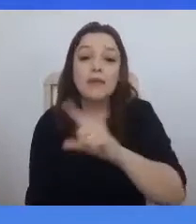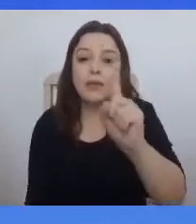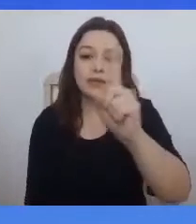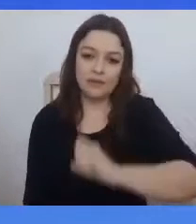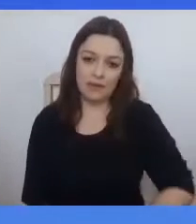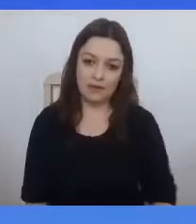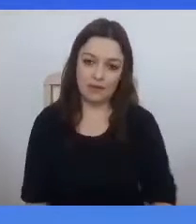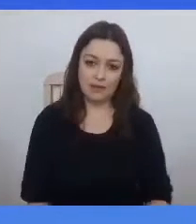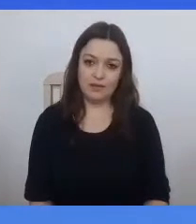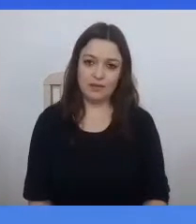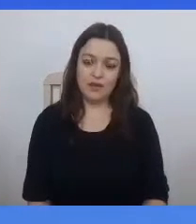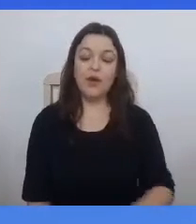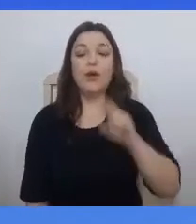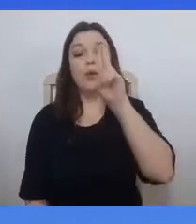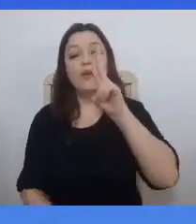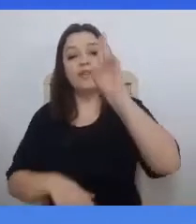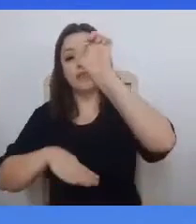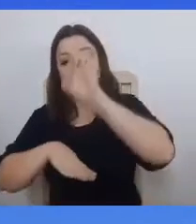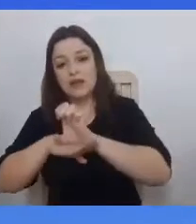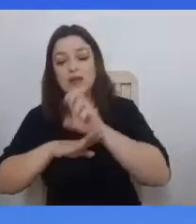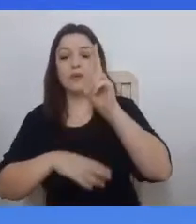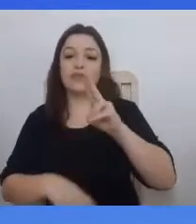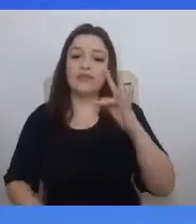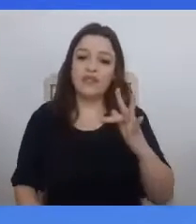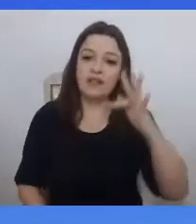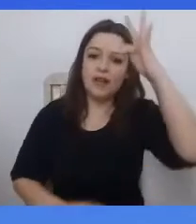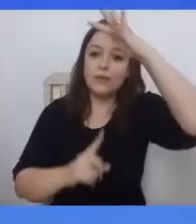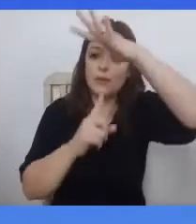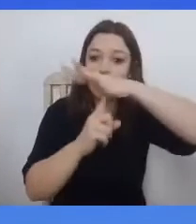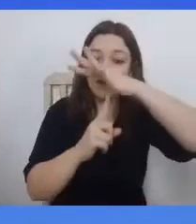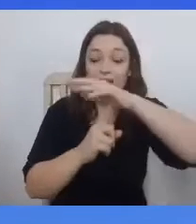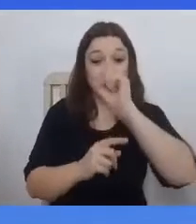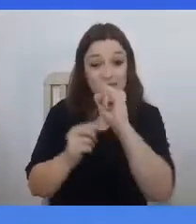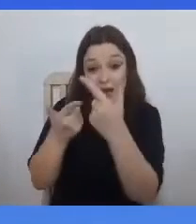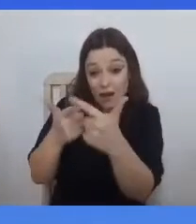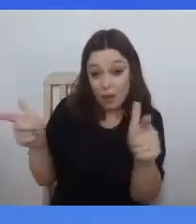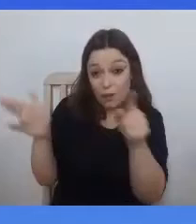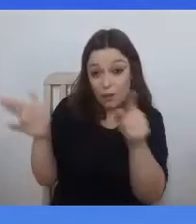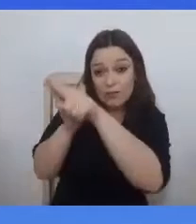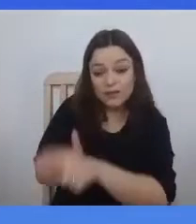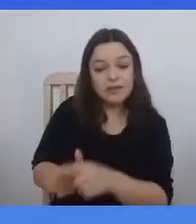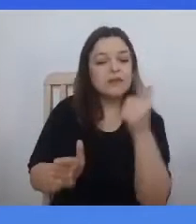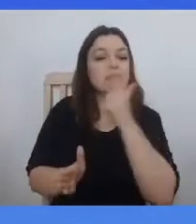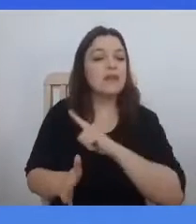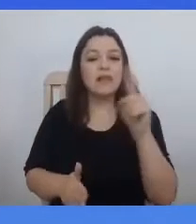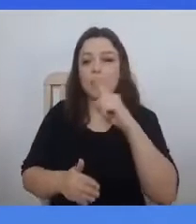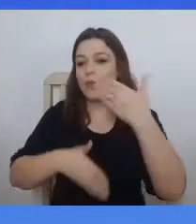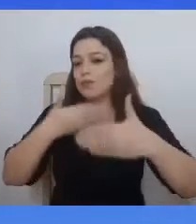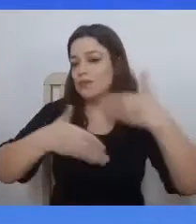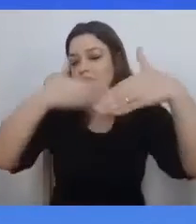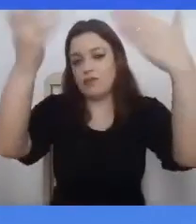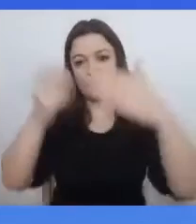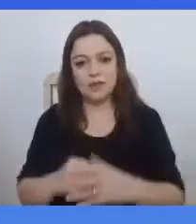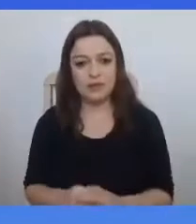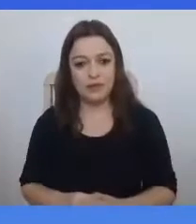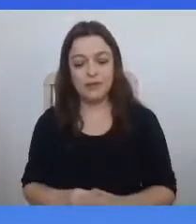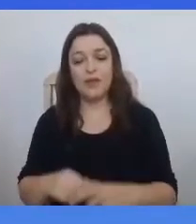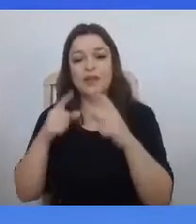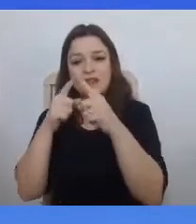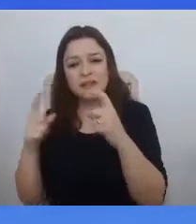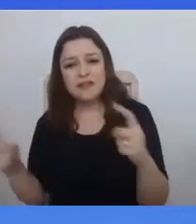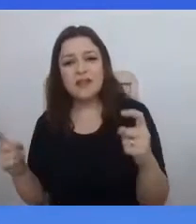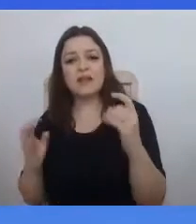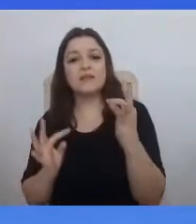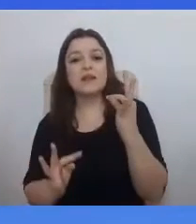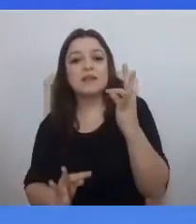em perspectiva, embora às vezes isso seja esquecido, como as universidades, como a ciência e a tecnologia, têm um papel fundamental nesse